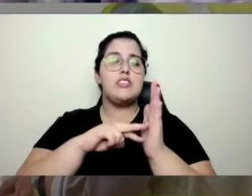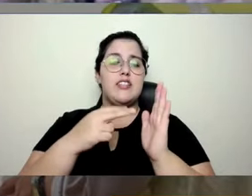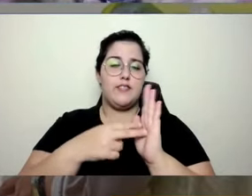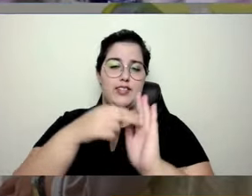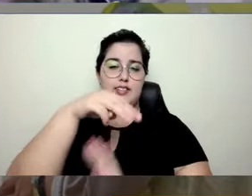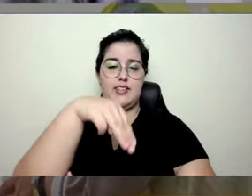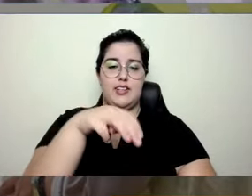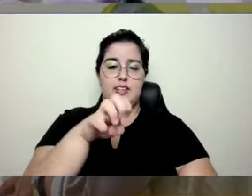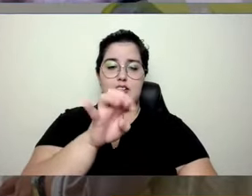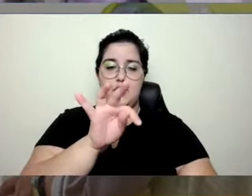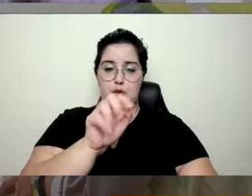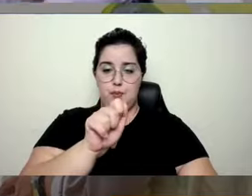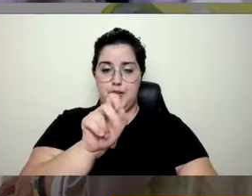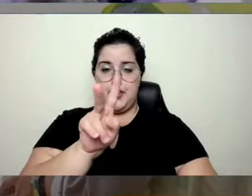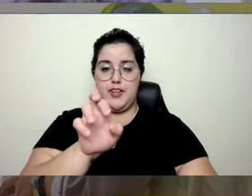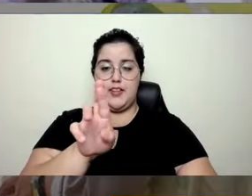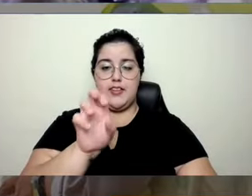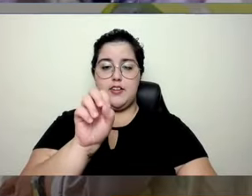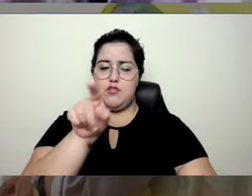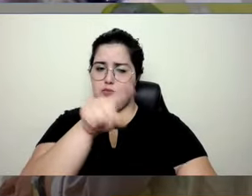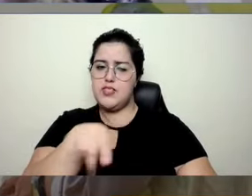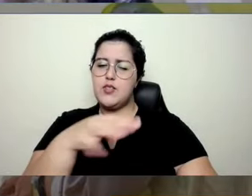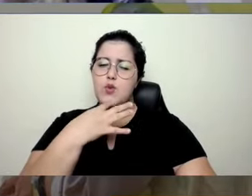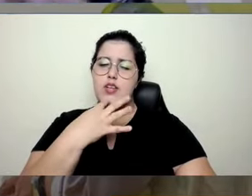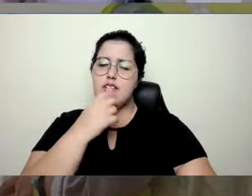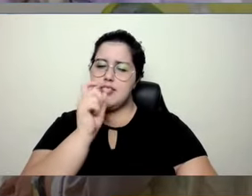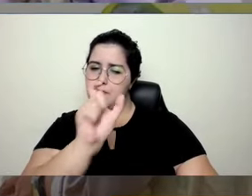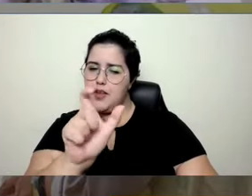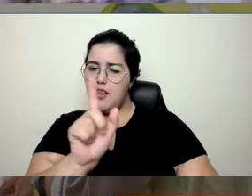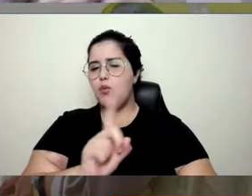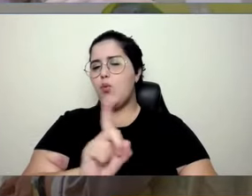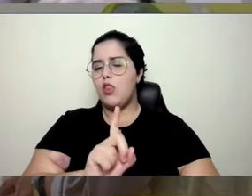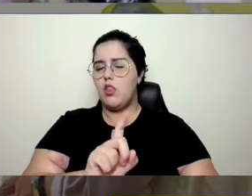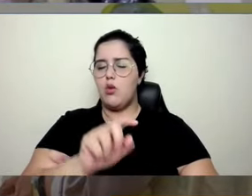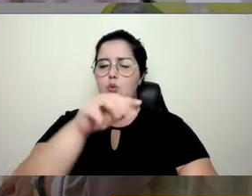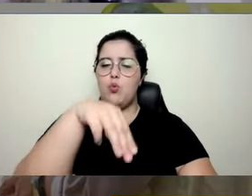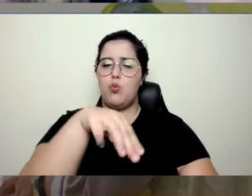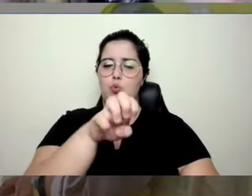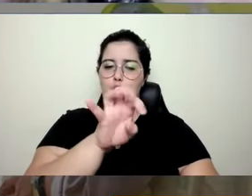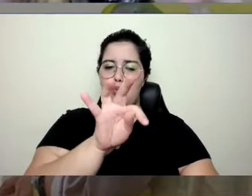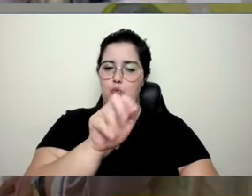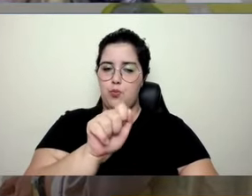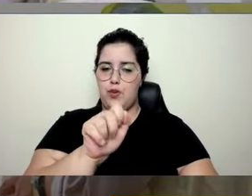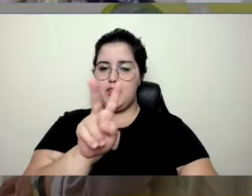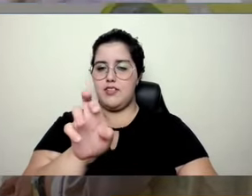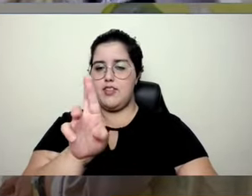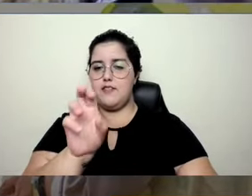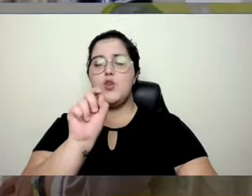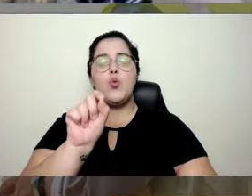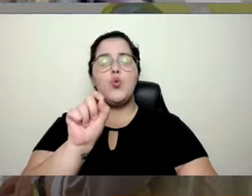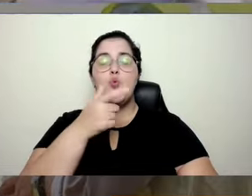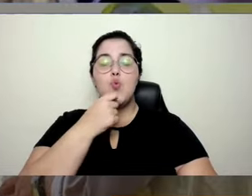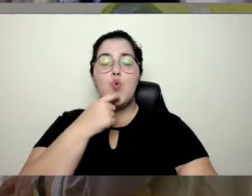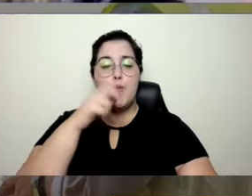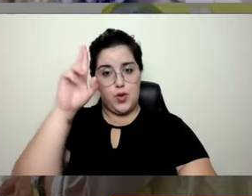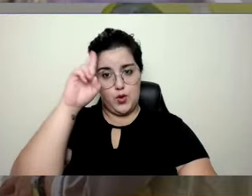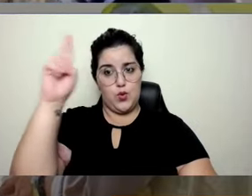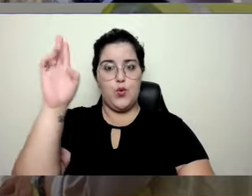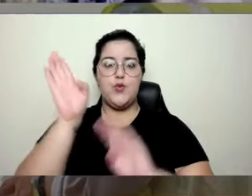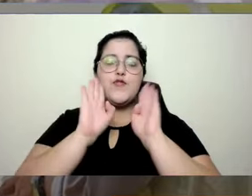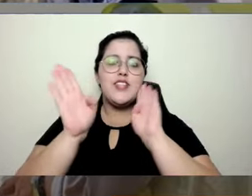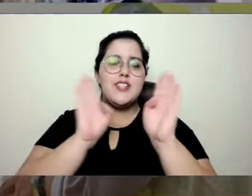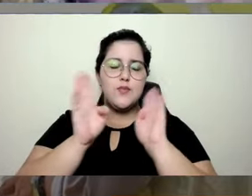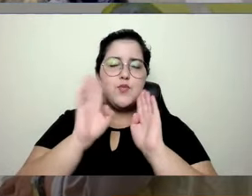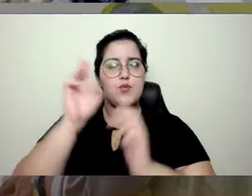sei se vocês já viram essa palavra aí. Na verdade, o Zuckerberg, que é do Meta, do Facebook,